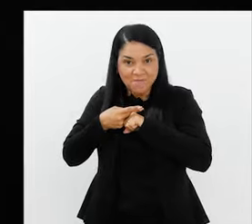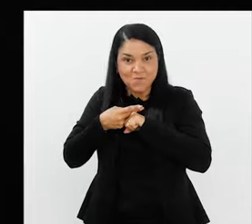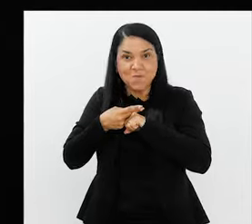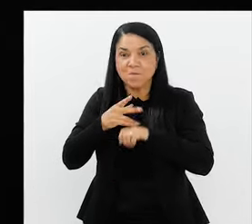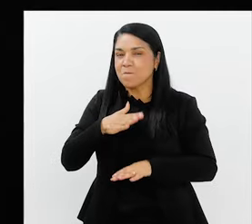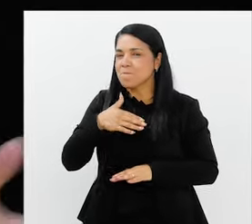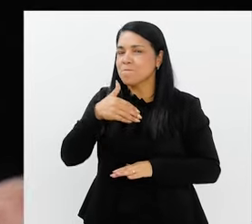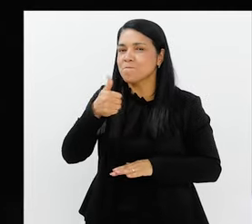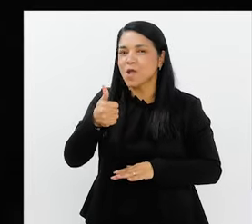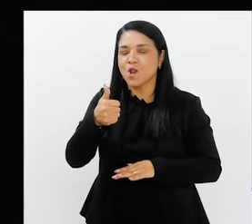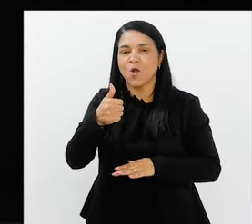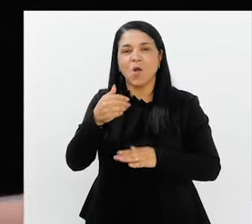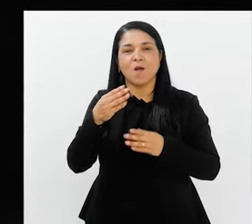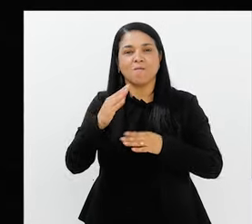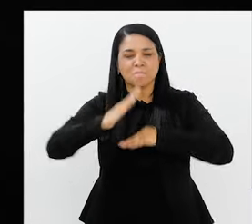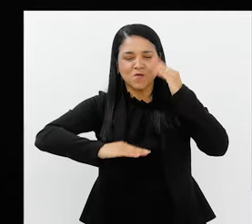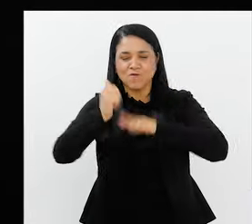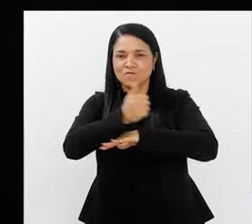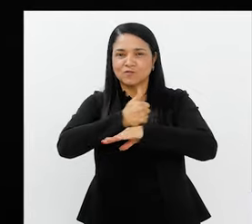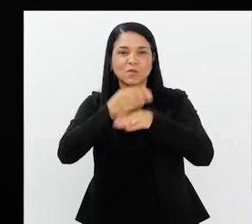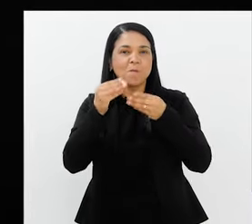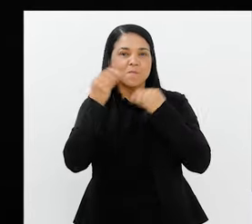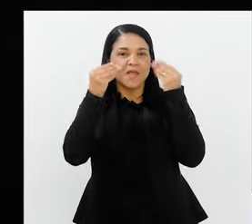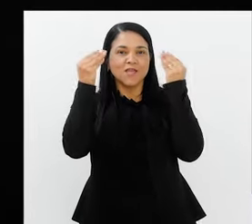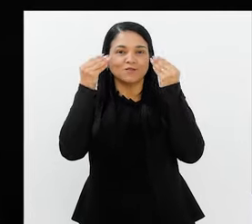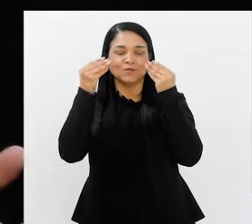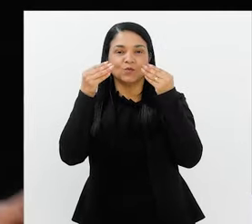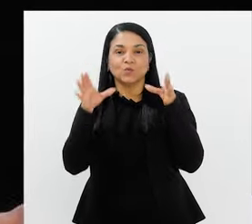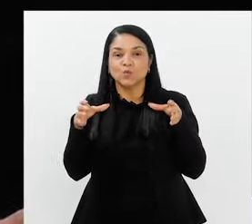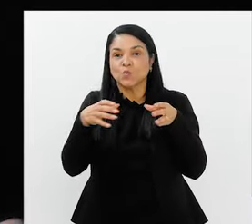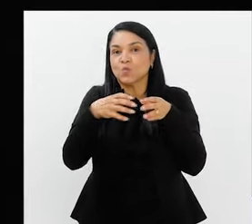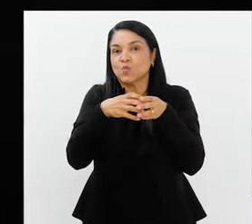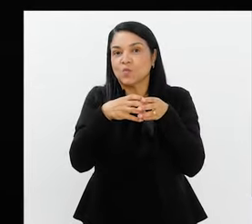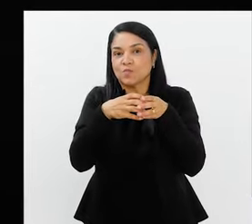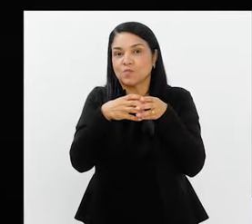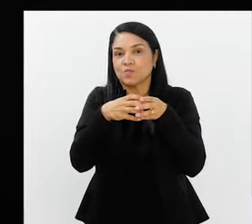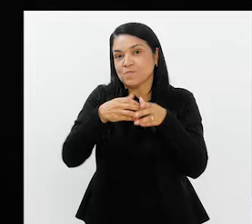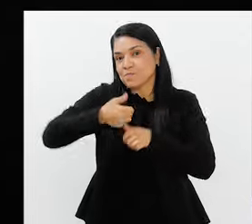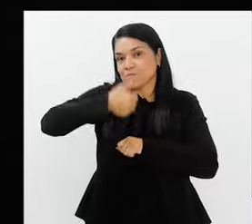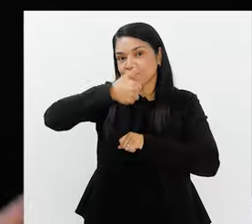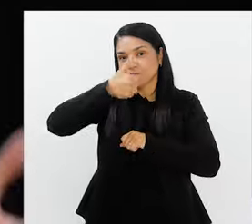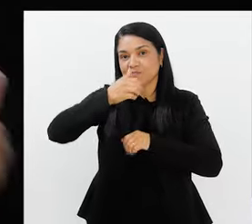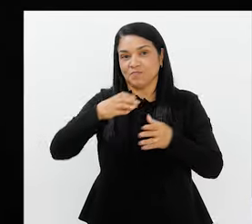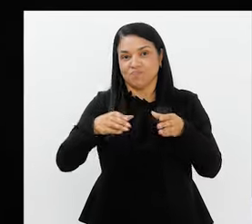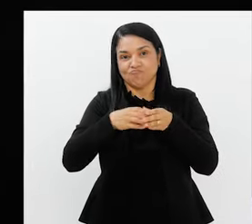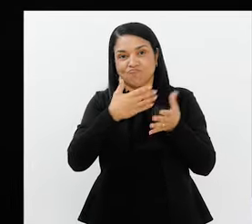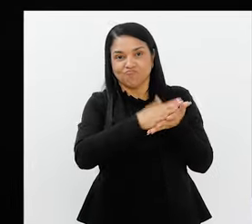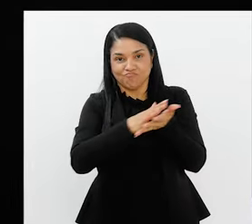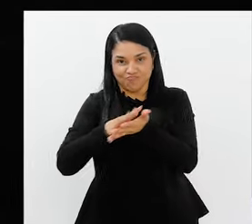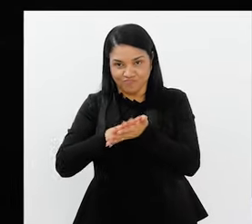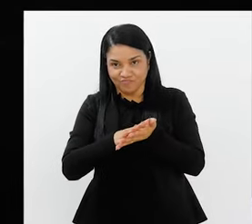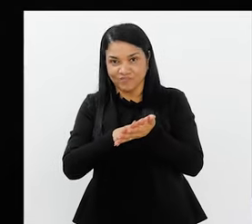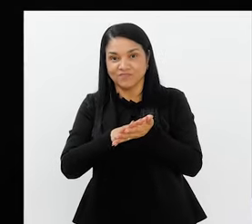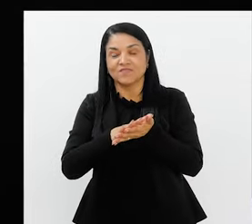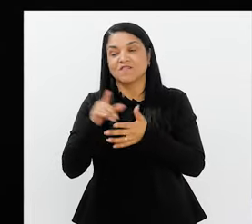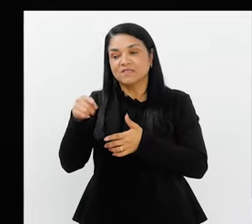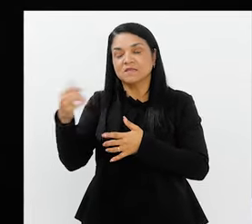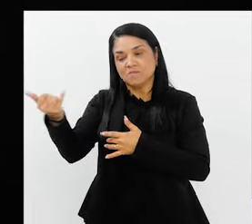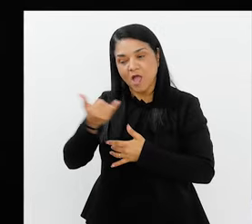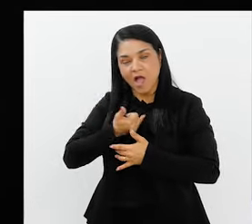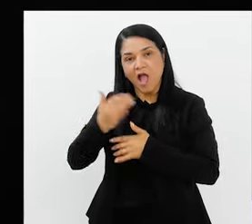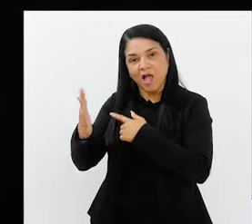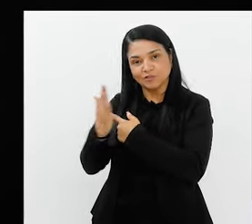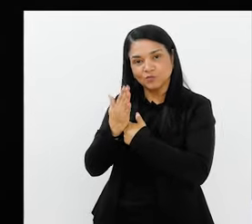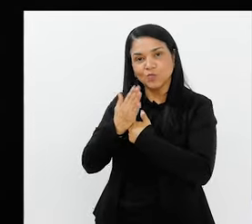artístico do Grupo Especial. O trabalho que eu desenvolvi, você me proporcionou desenvolver para o